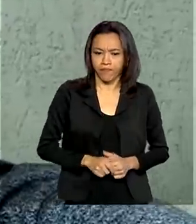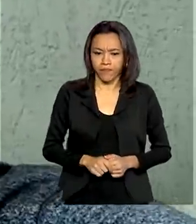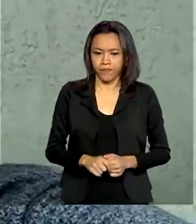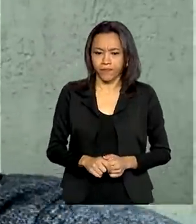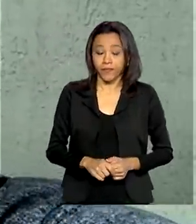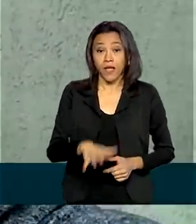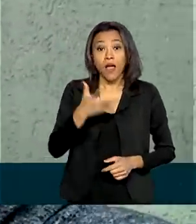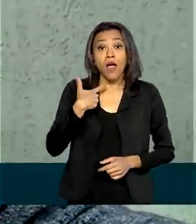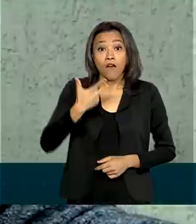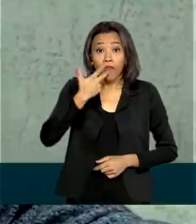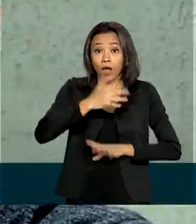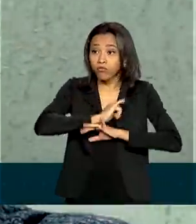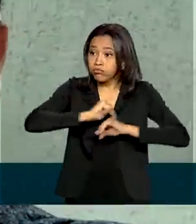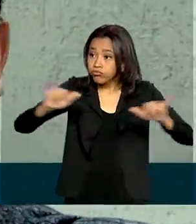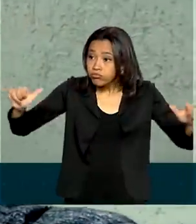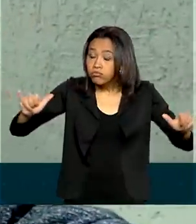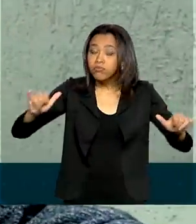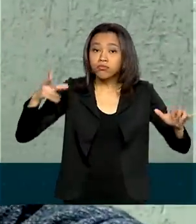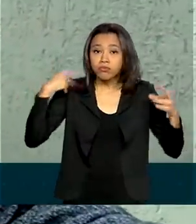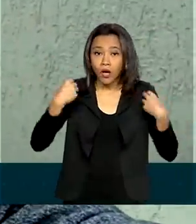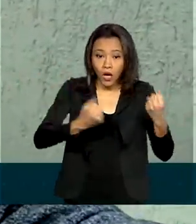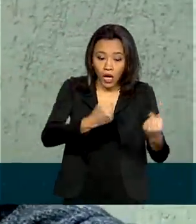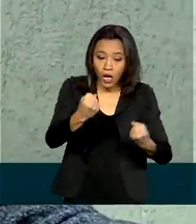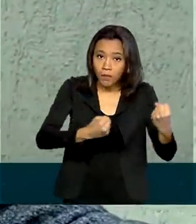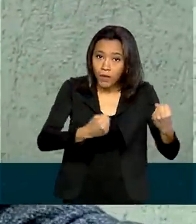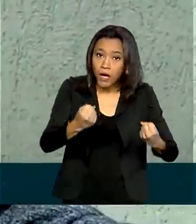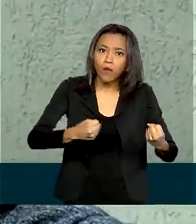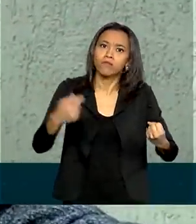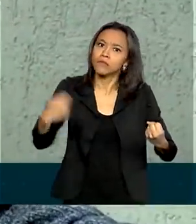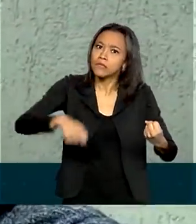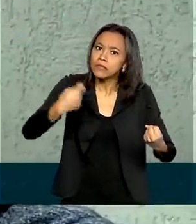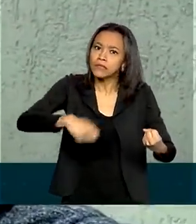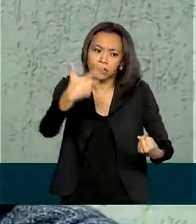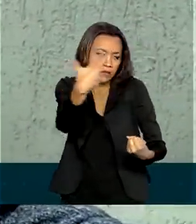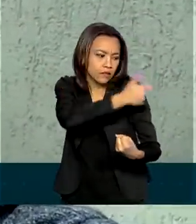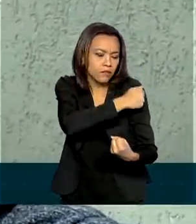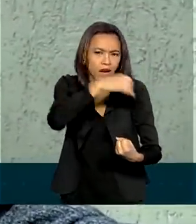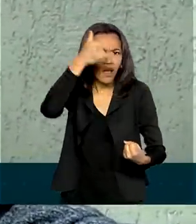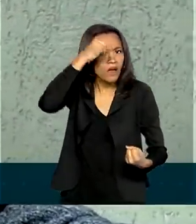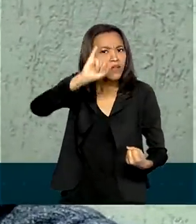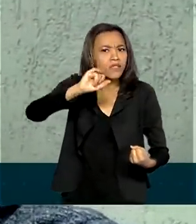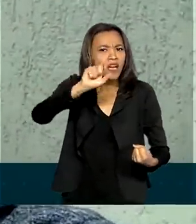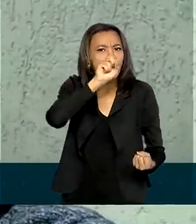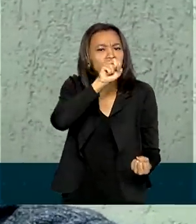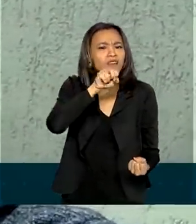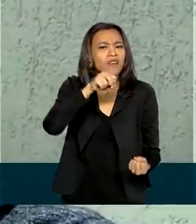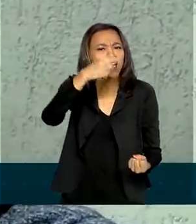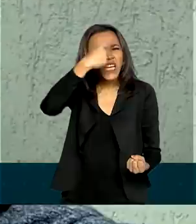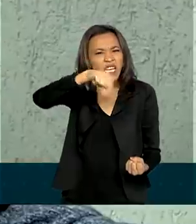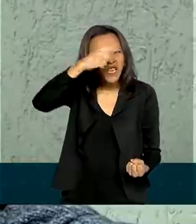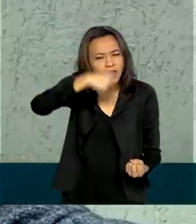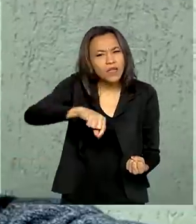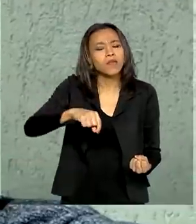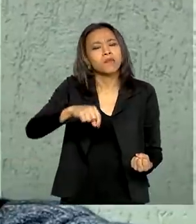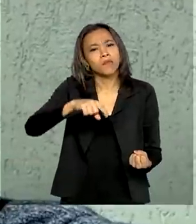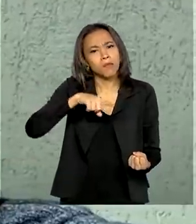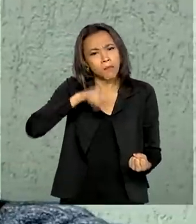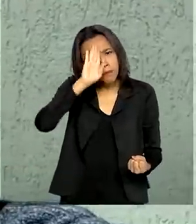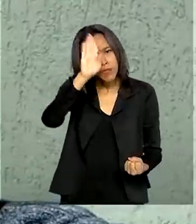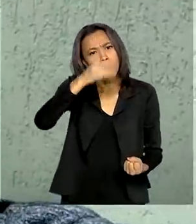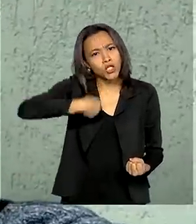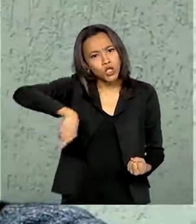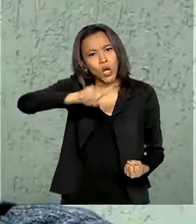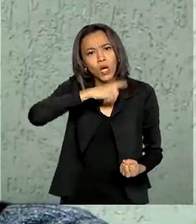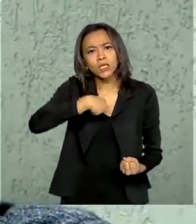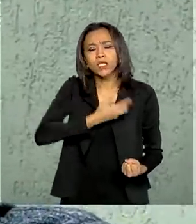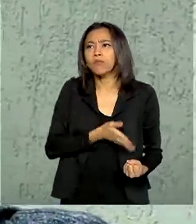Falar para os motores de caminhão que é muito importante tomar essa vacina para prevenir essas gripes aí. E para a gente, principalmente, que somos caminhoneiros